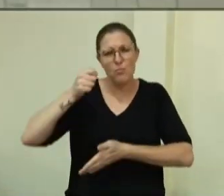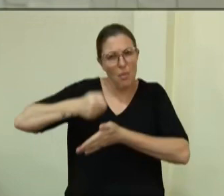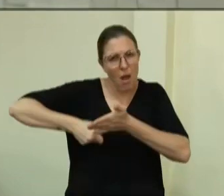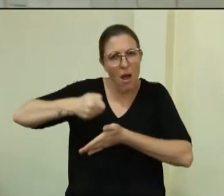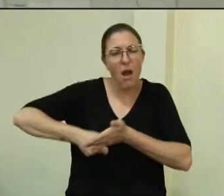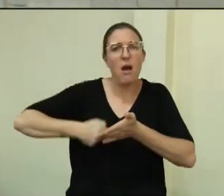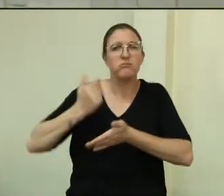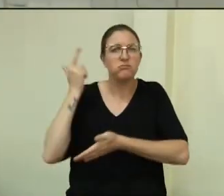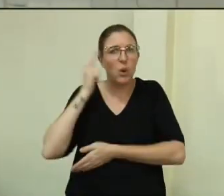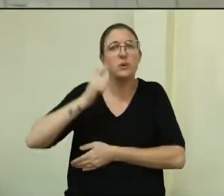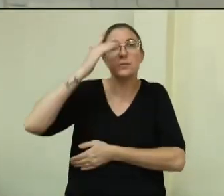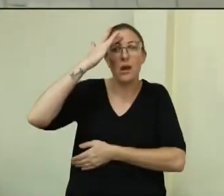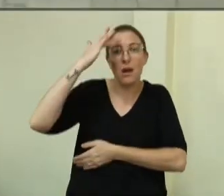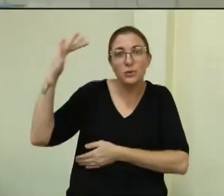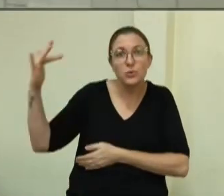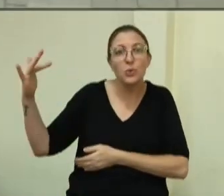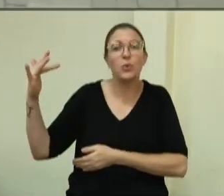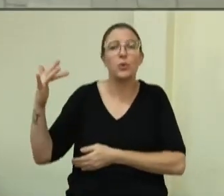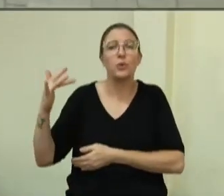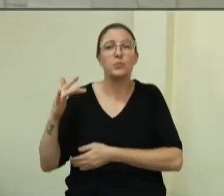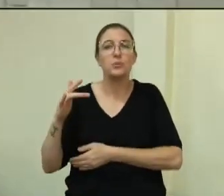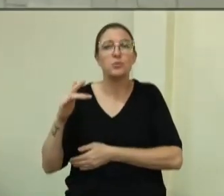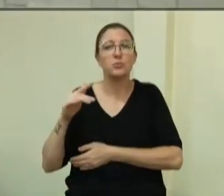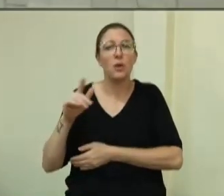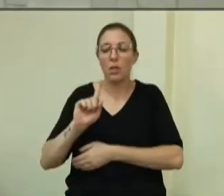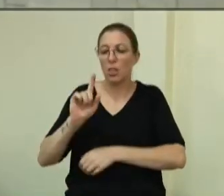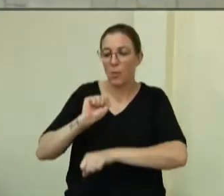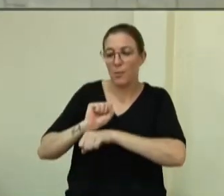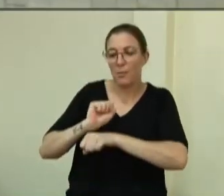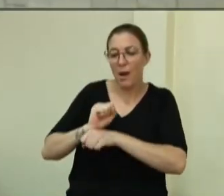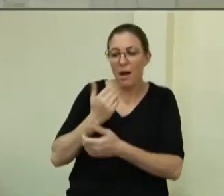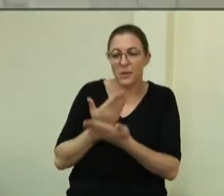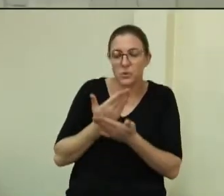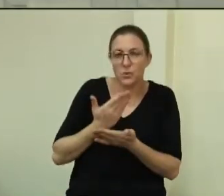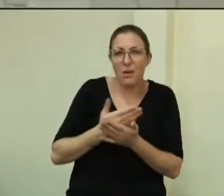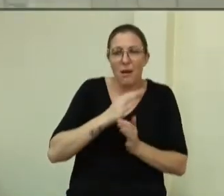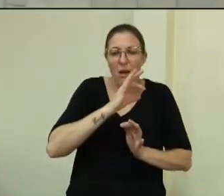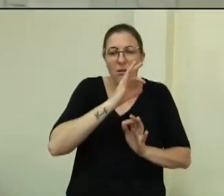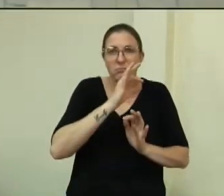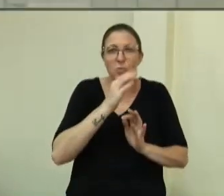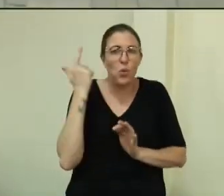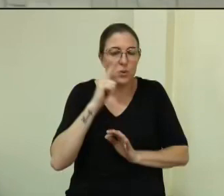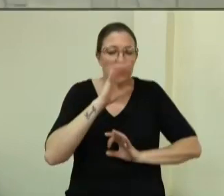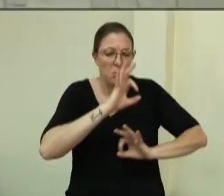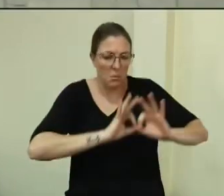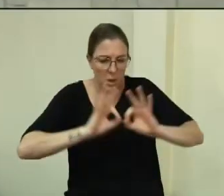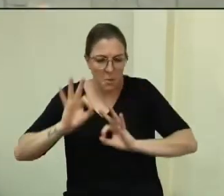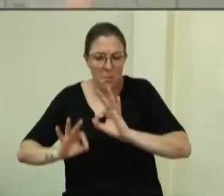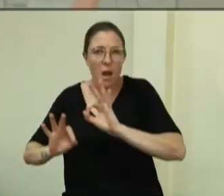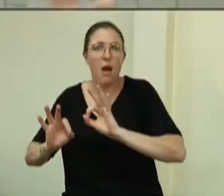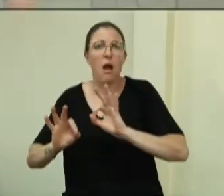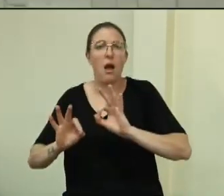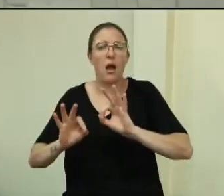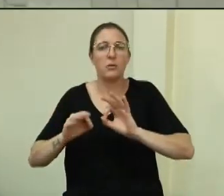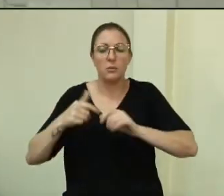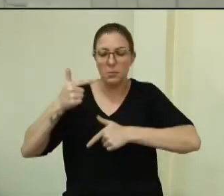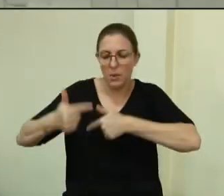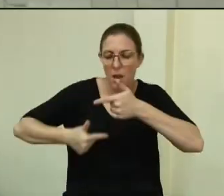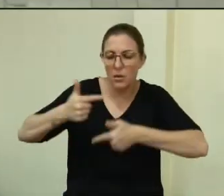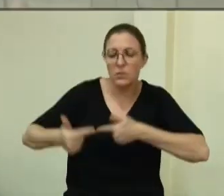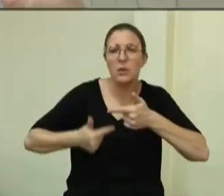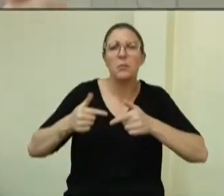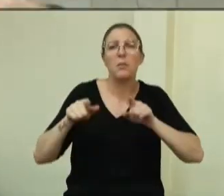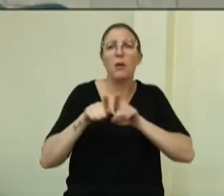deixam de estudar e estão propriamente preparadas para o mercado de trabalho e assim também levando seus conhecimentos e levando uma vida